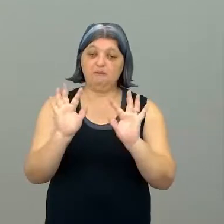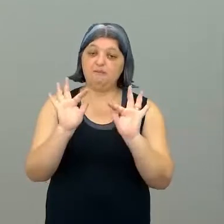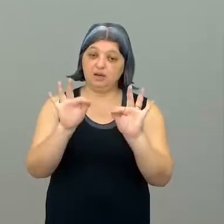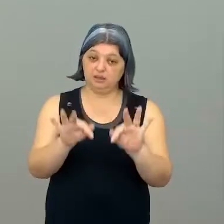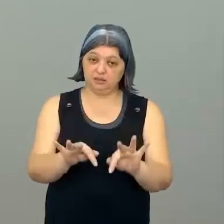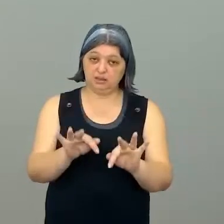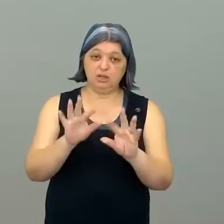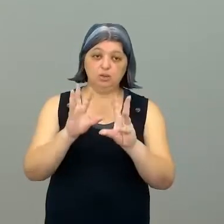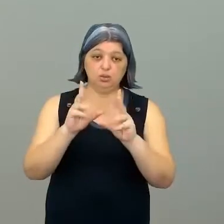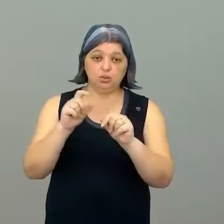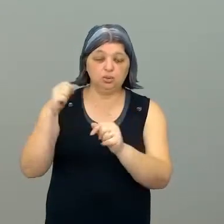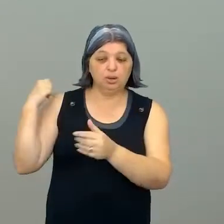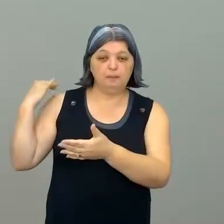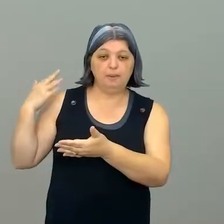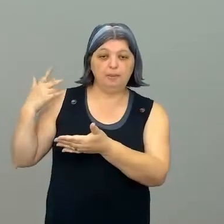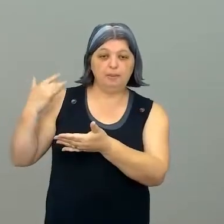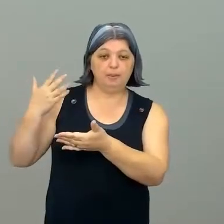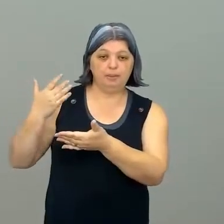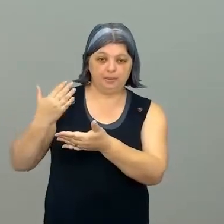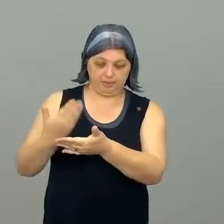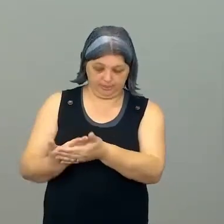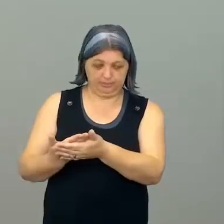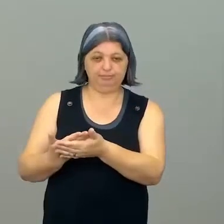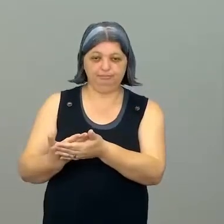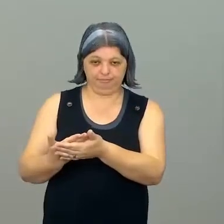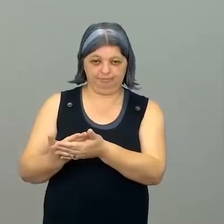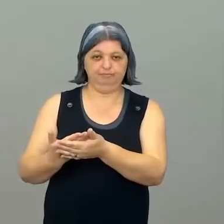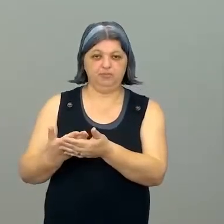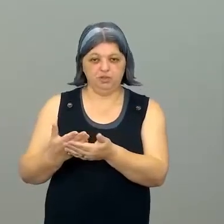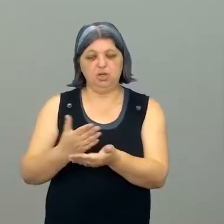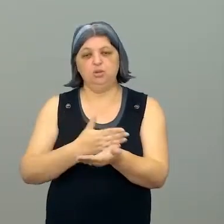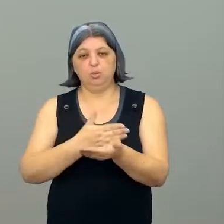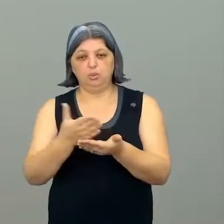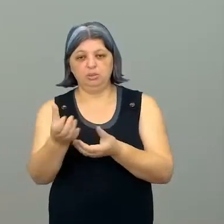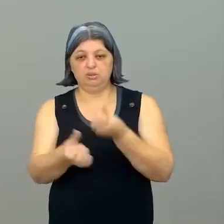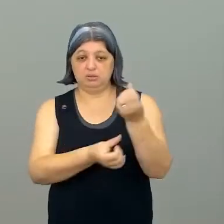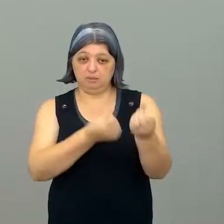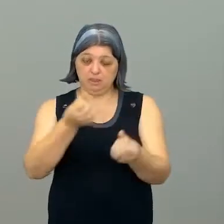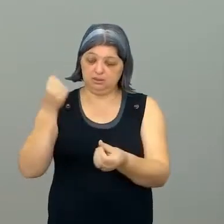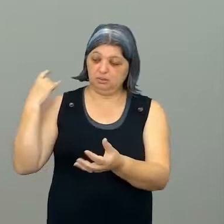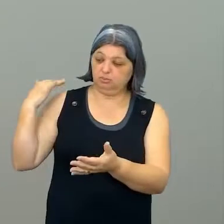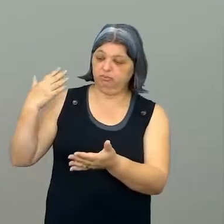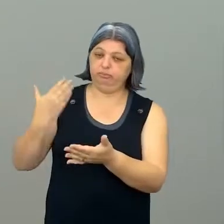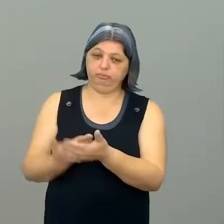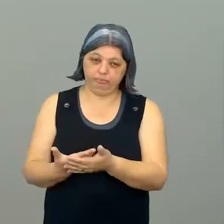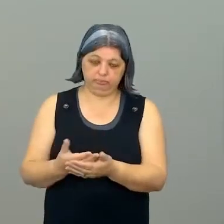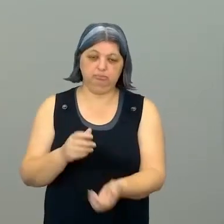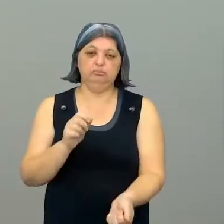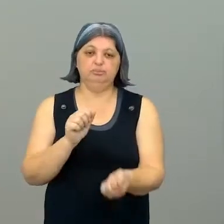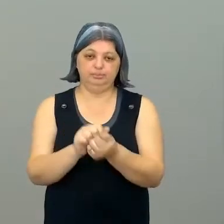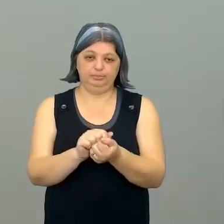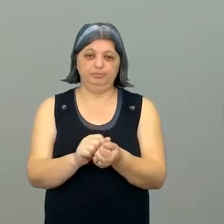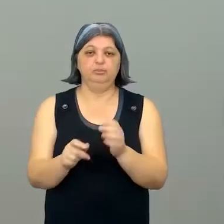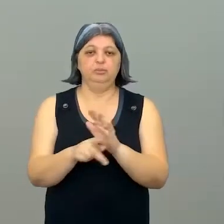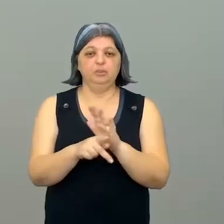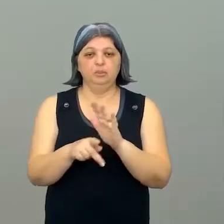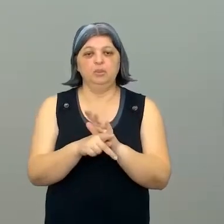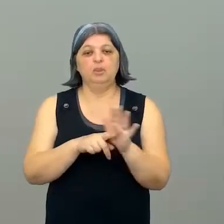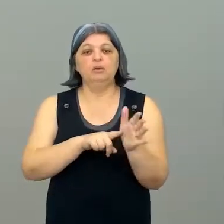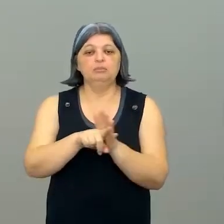tudo isso que você construiu do começo do semestre até agora, que a gente construiu junto e tals, que é o estudo do meio.